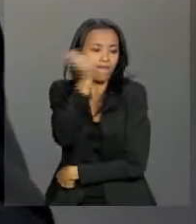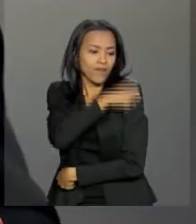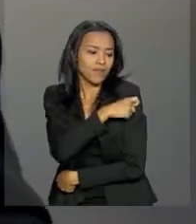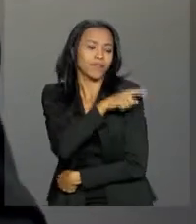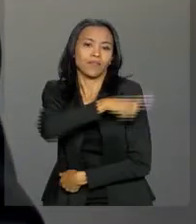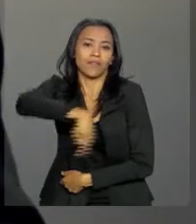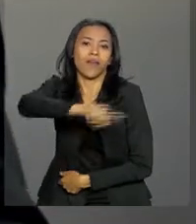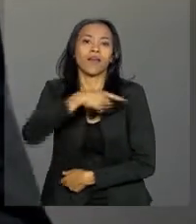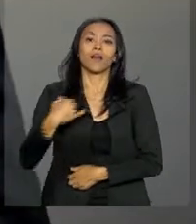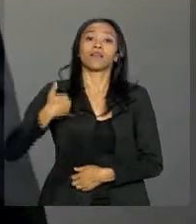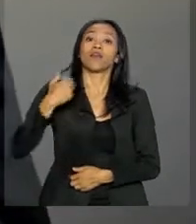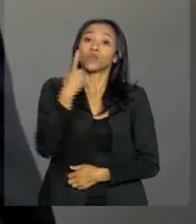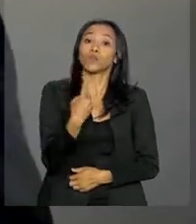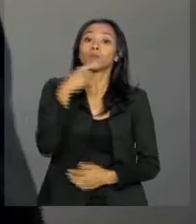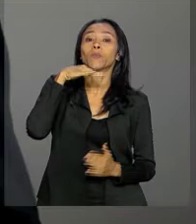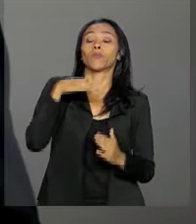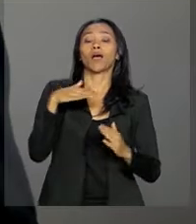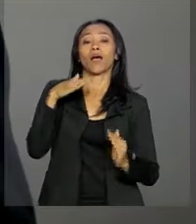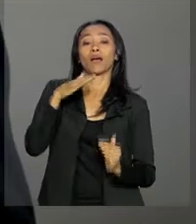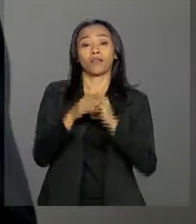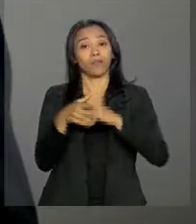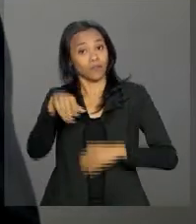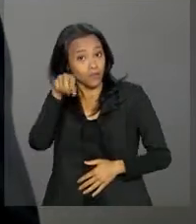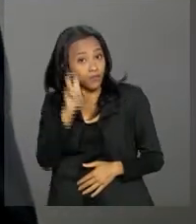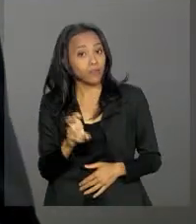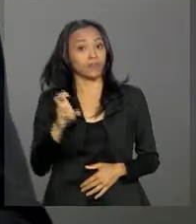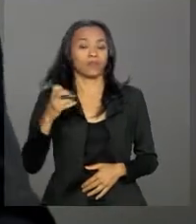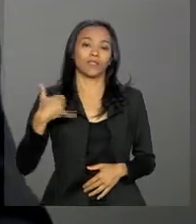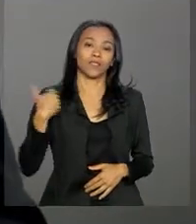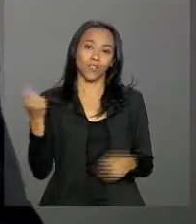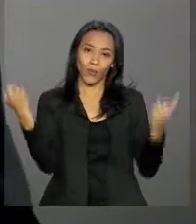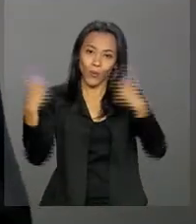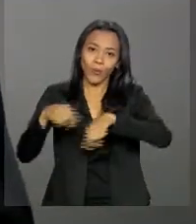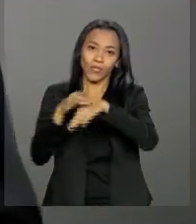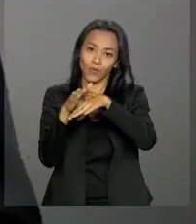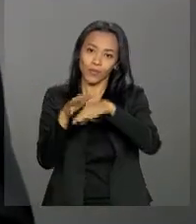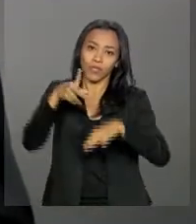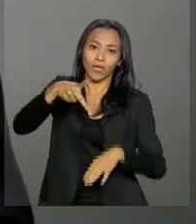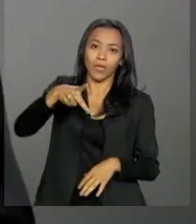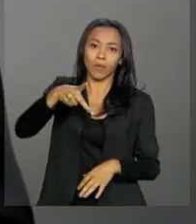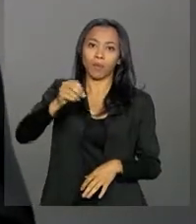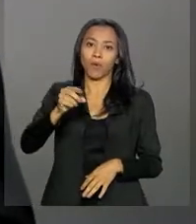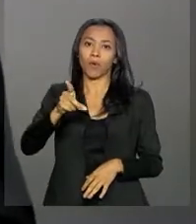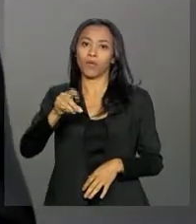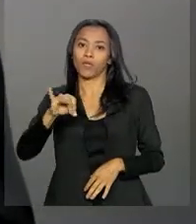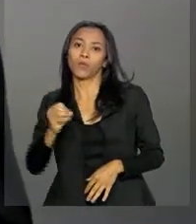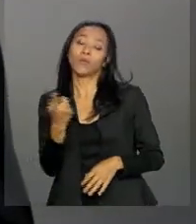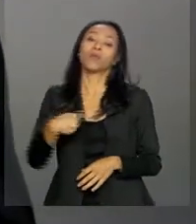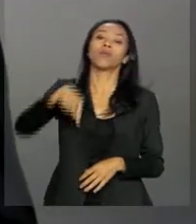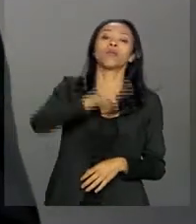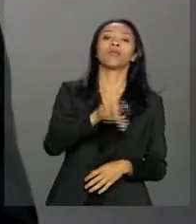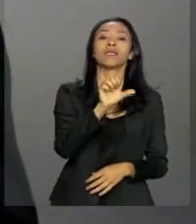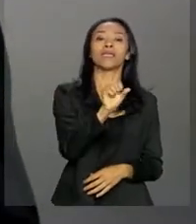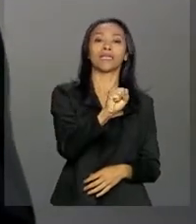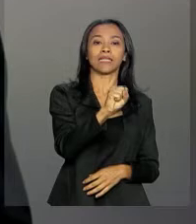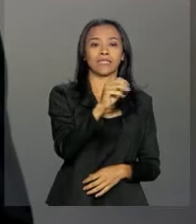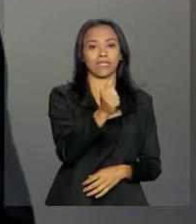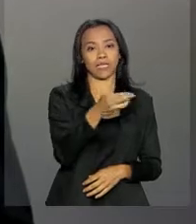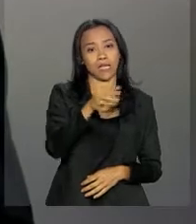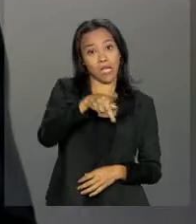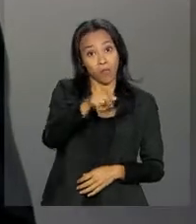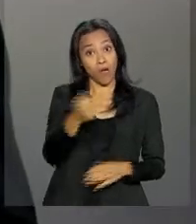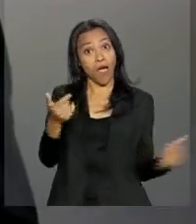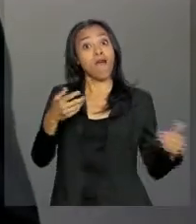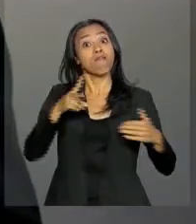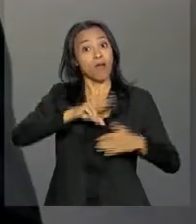de um ano a menores de 5 anos de idade contra a polio e o sarampo. A campanha nacional vai até o